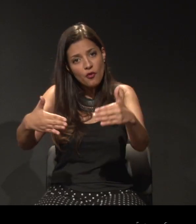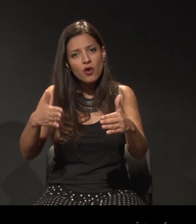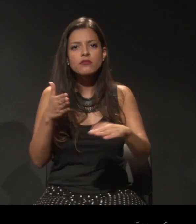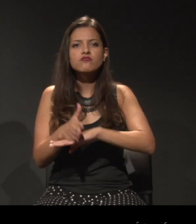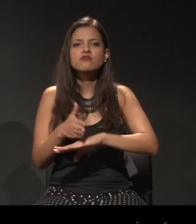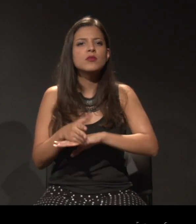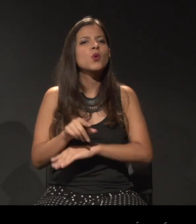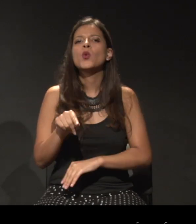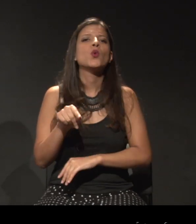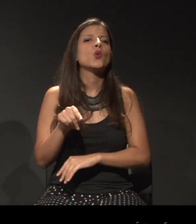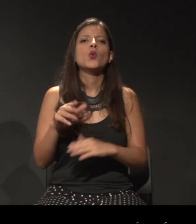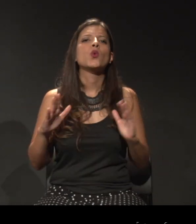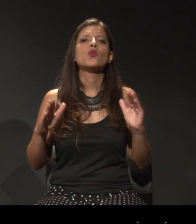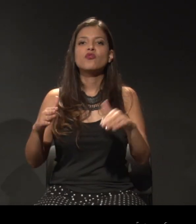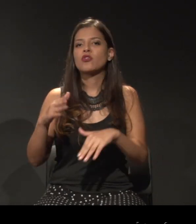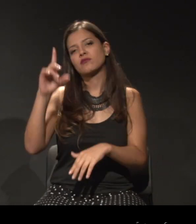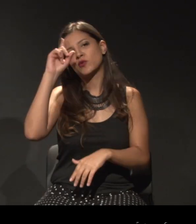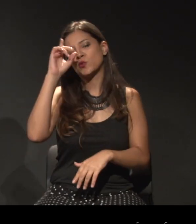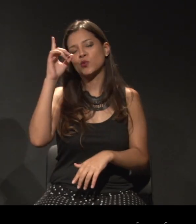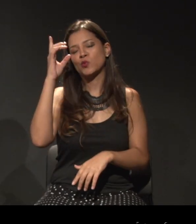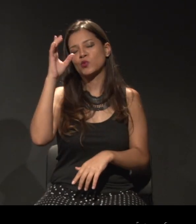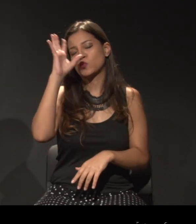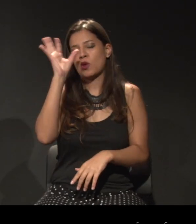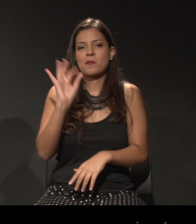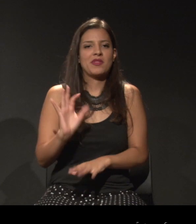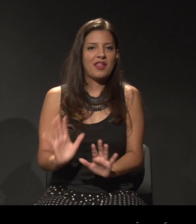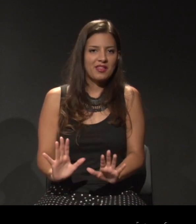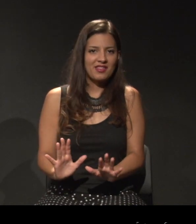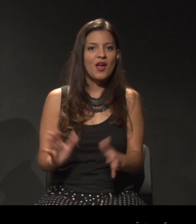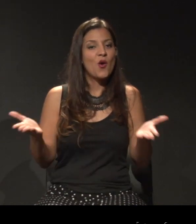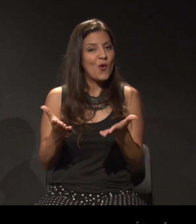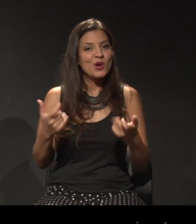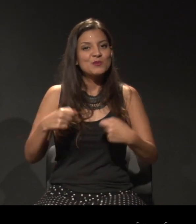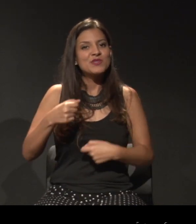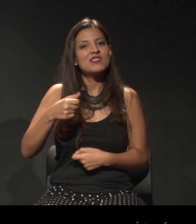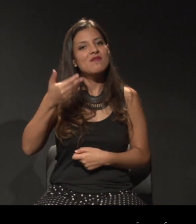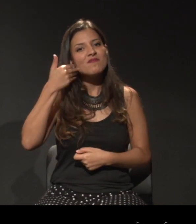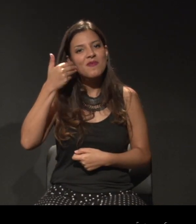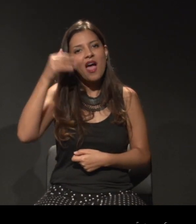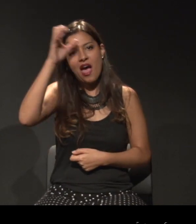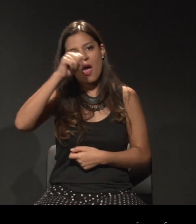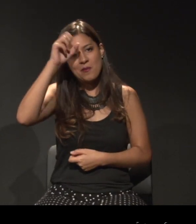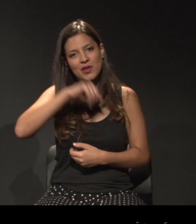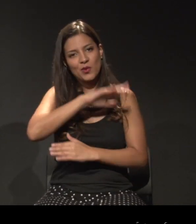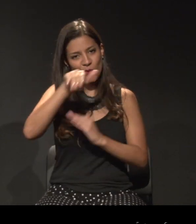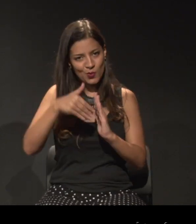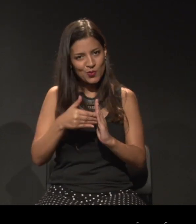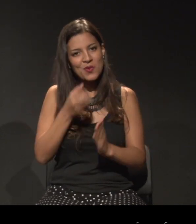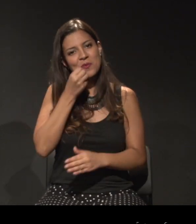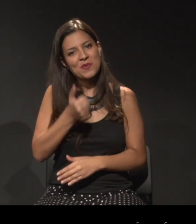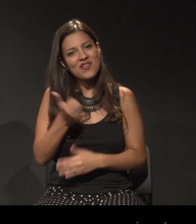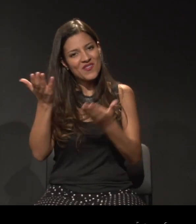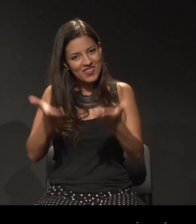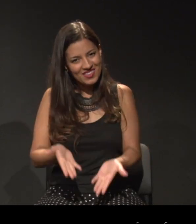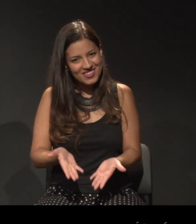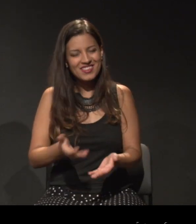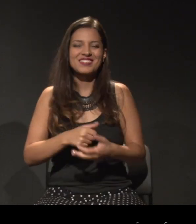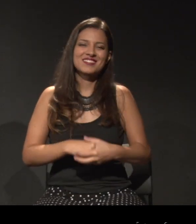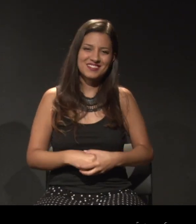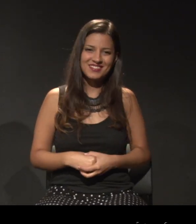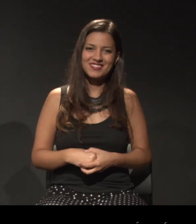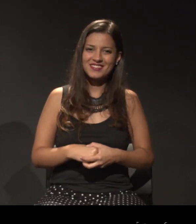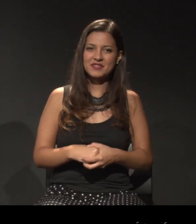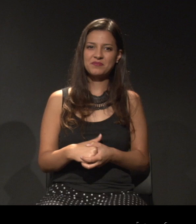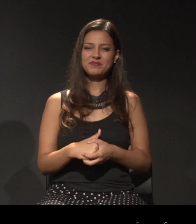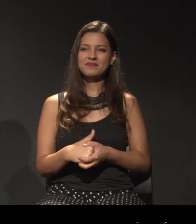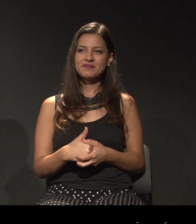fórum? A gente não sabe nada, não é? Então, a gente precisa saber tudo hoje do fórum. E muito bem-vinda. Seja bem-vinda aqui à Itaú